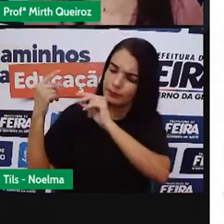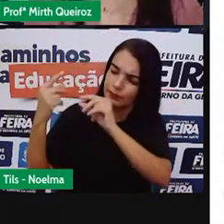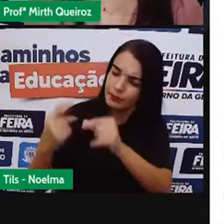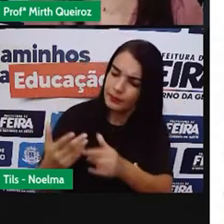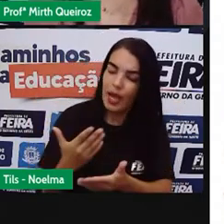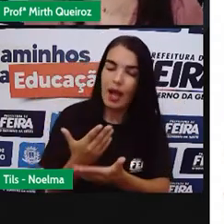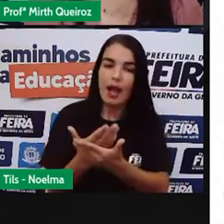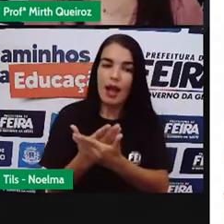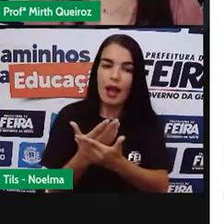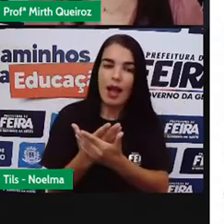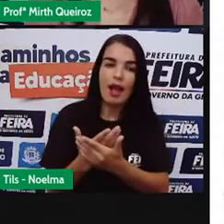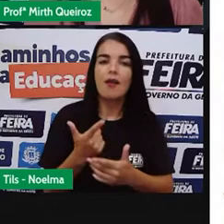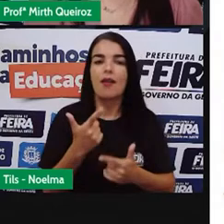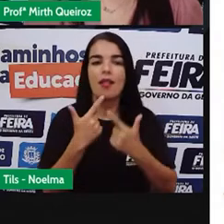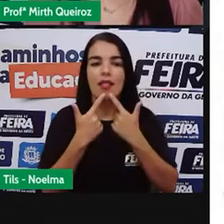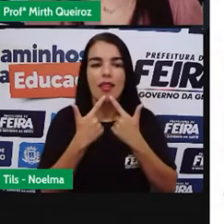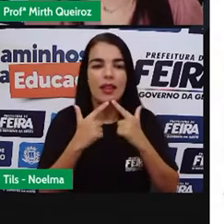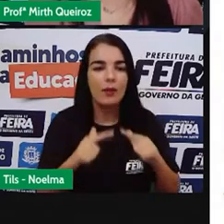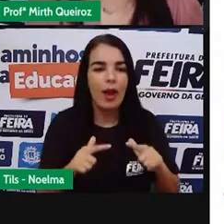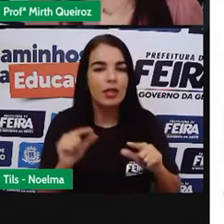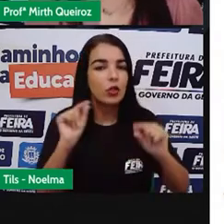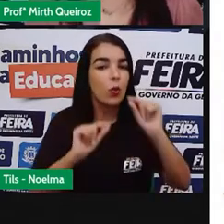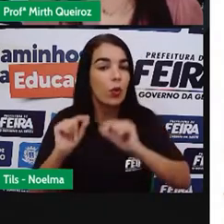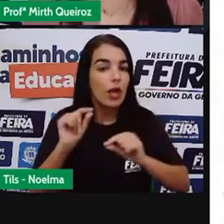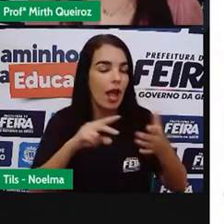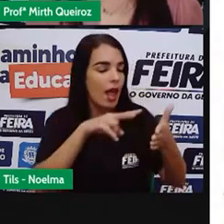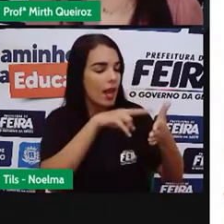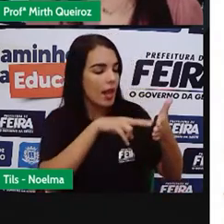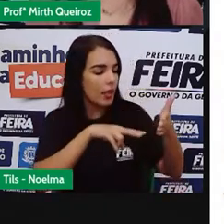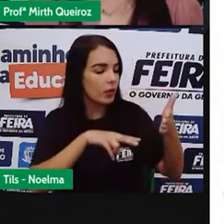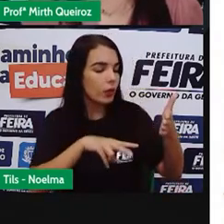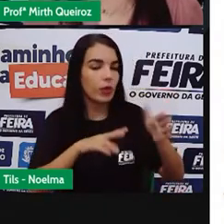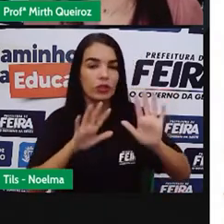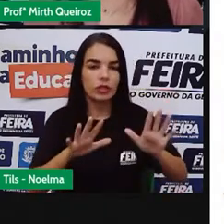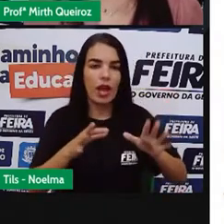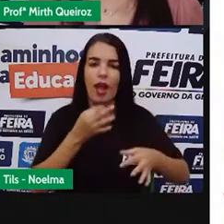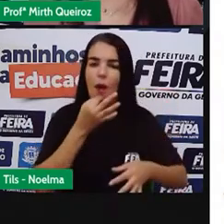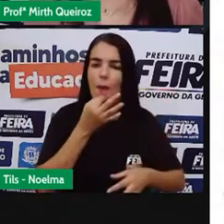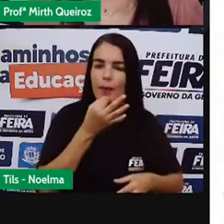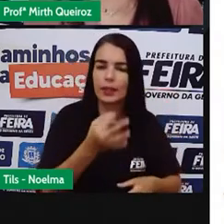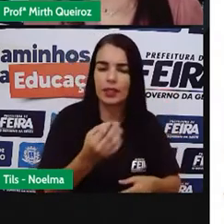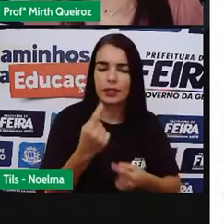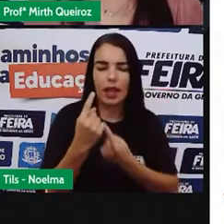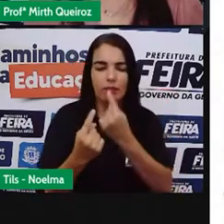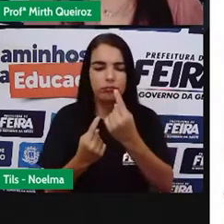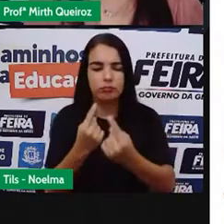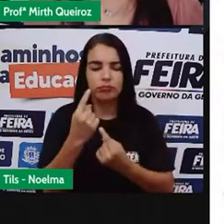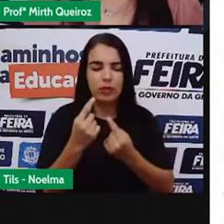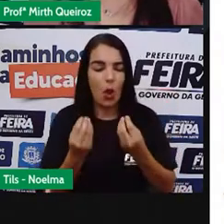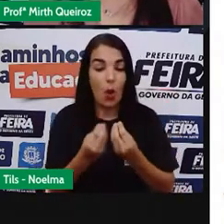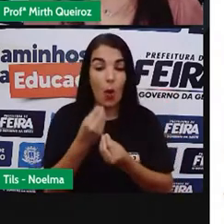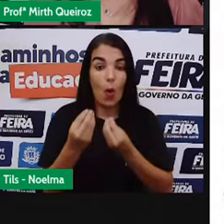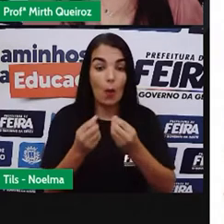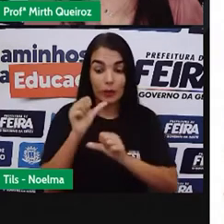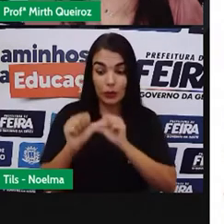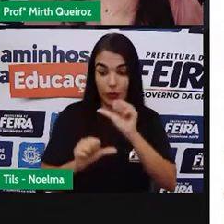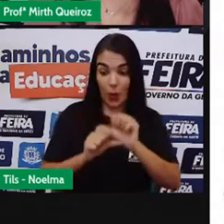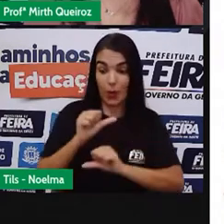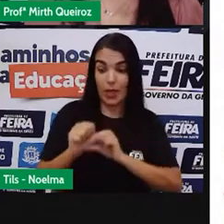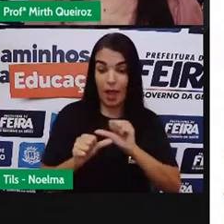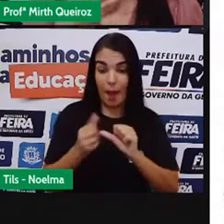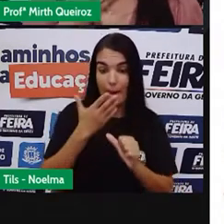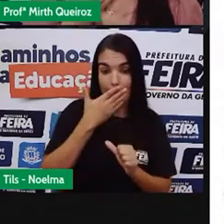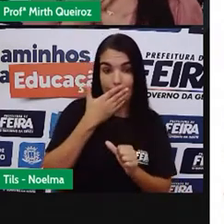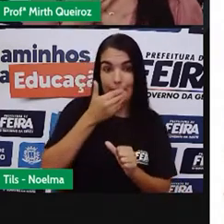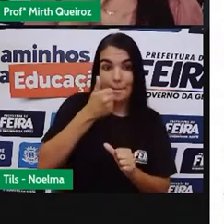aí em linguagem de leitura, dando algumas dicas, fornecendo algumas dicas para vocês de leitura, como se tornar um leitor, né?